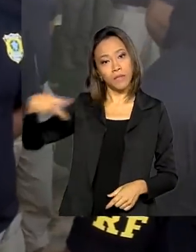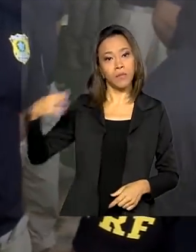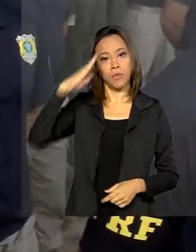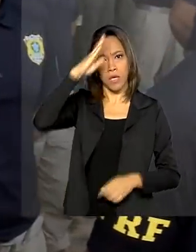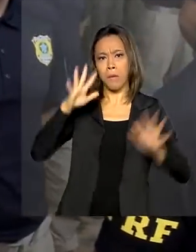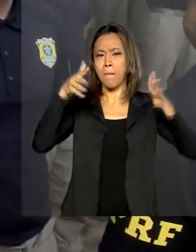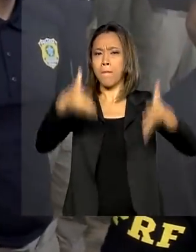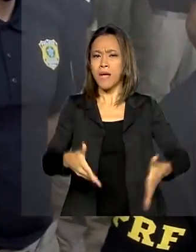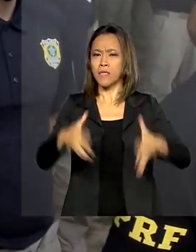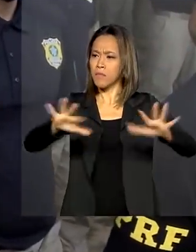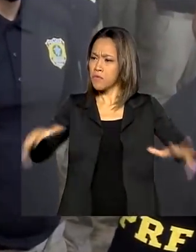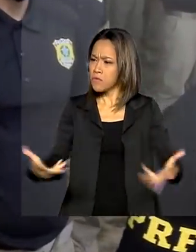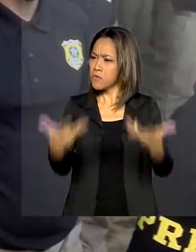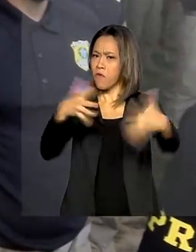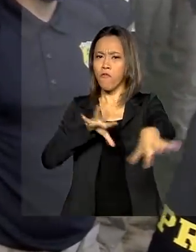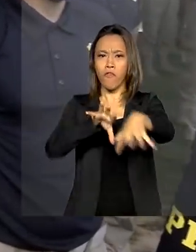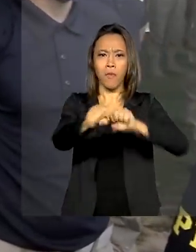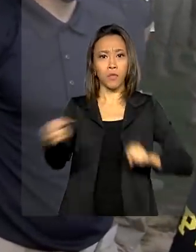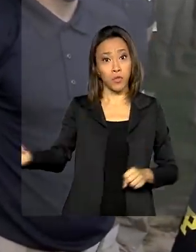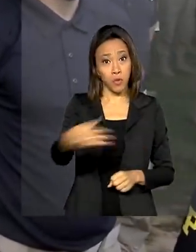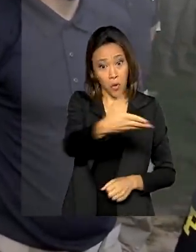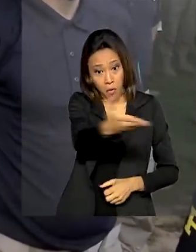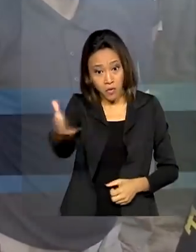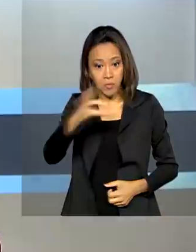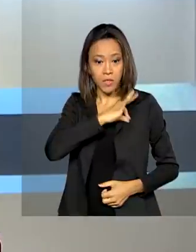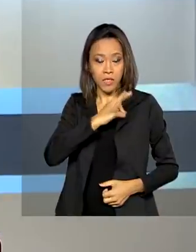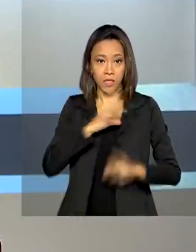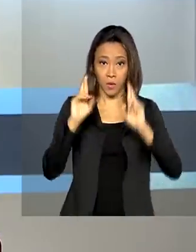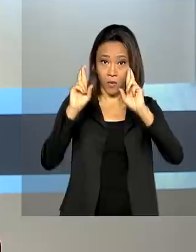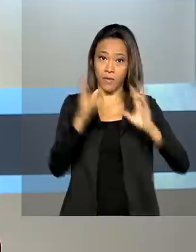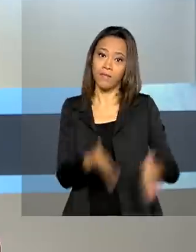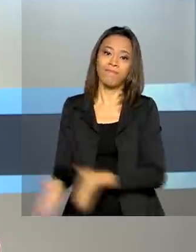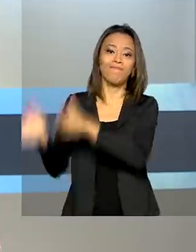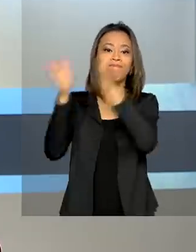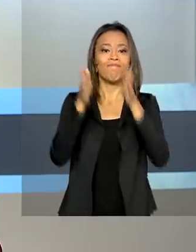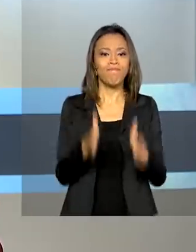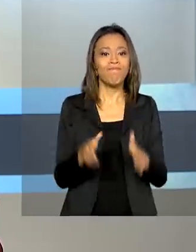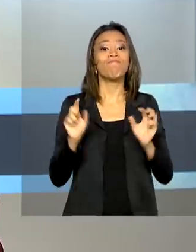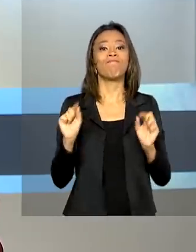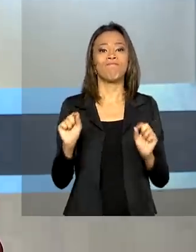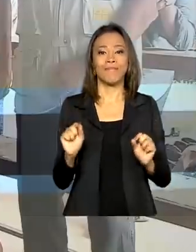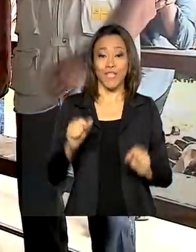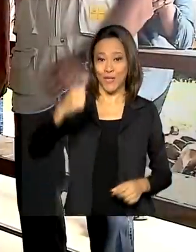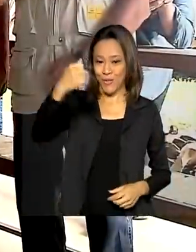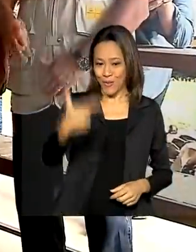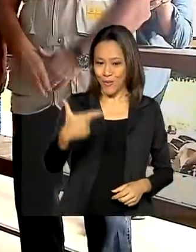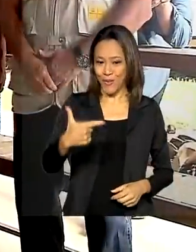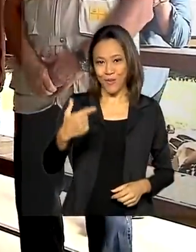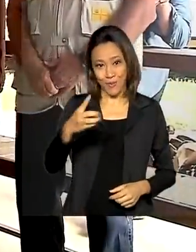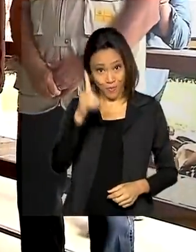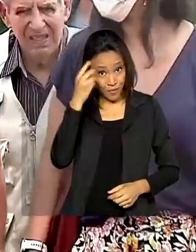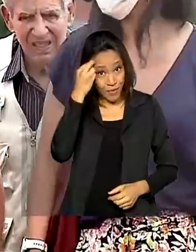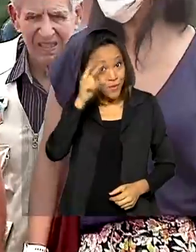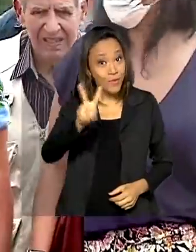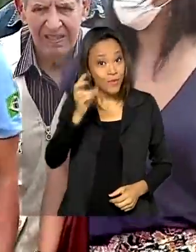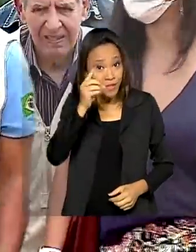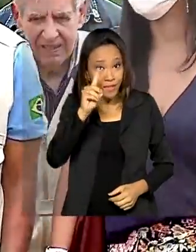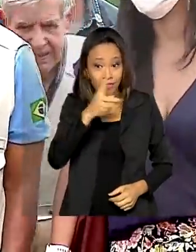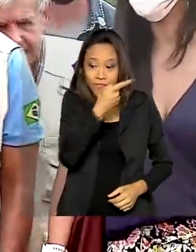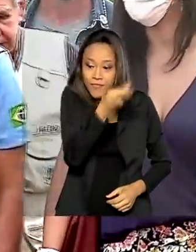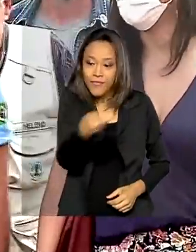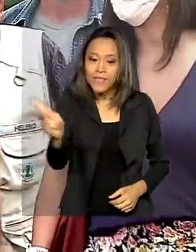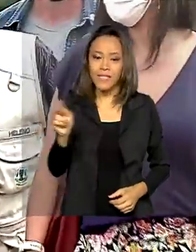formatura de novos policiais rodoviários federais. E veja também, no segundo dia de visita à Amazônia,